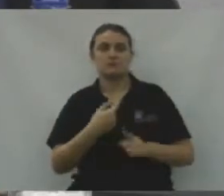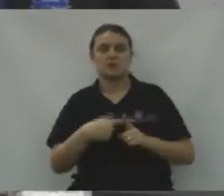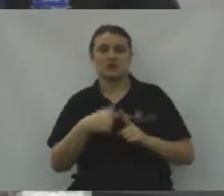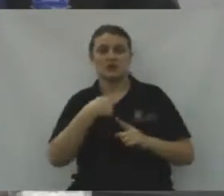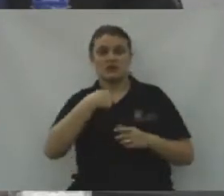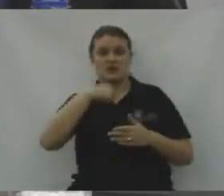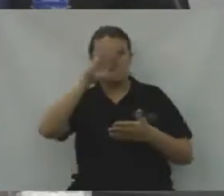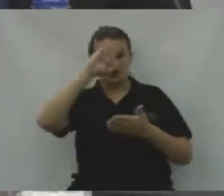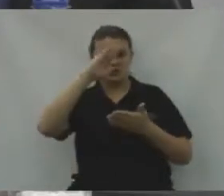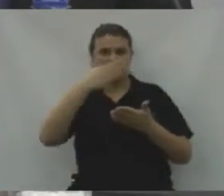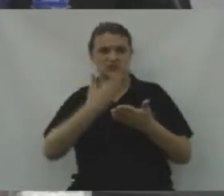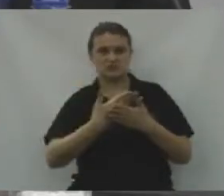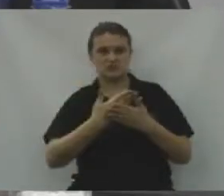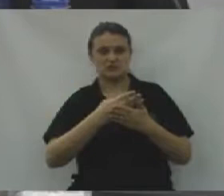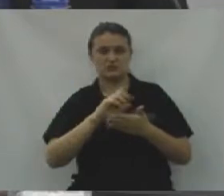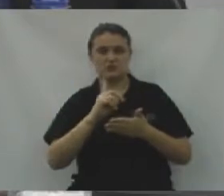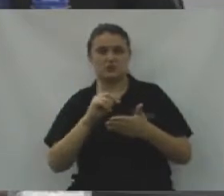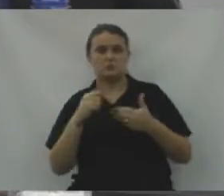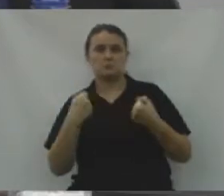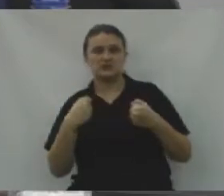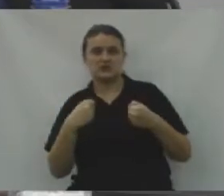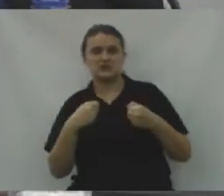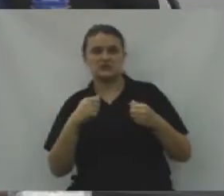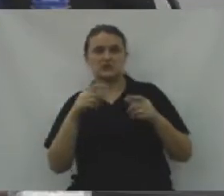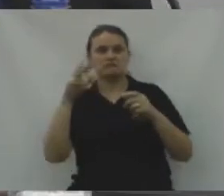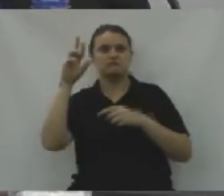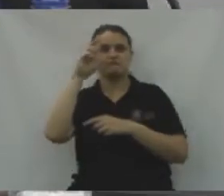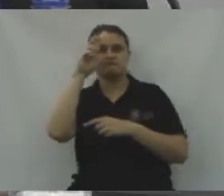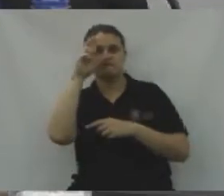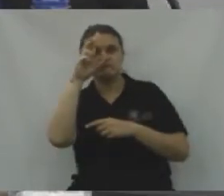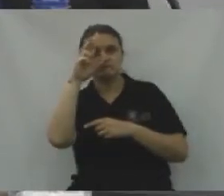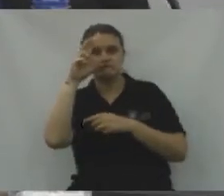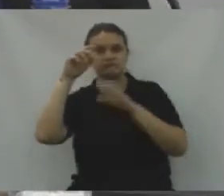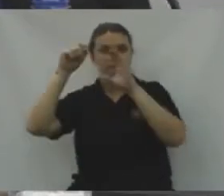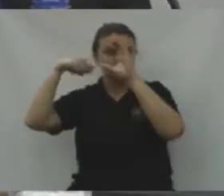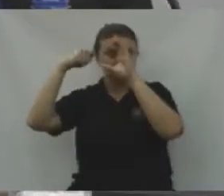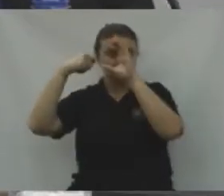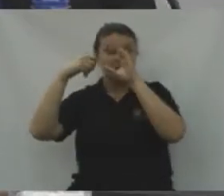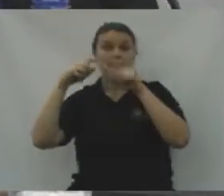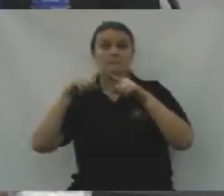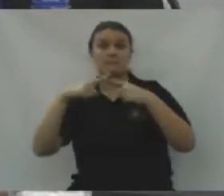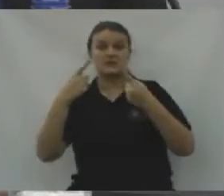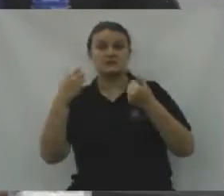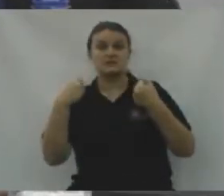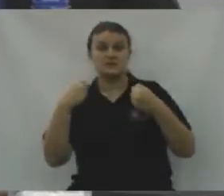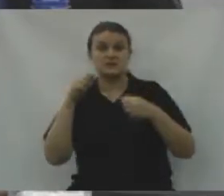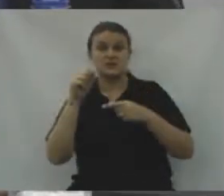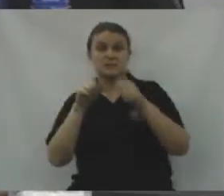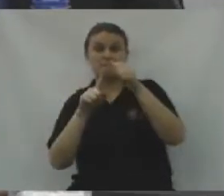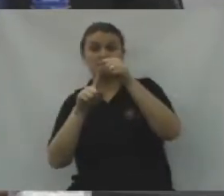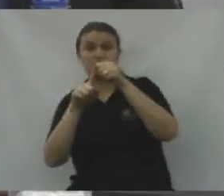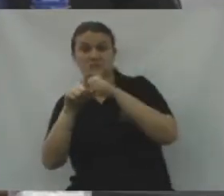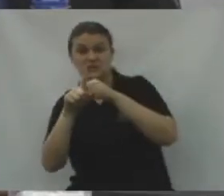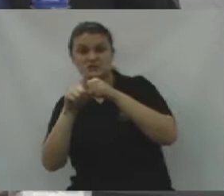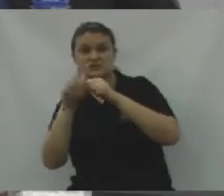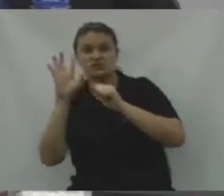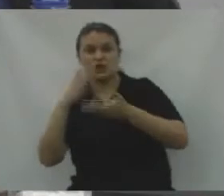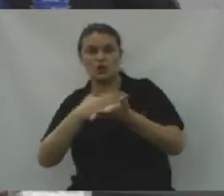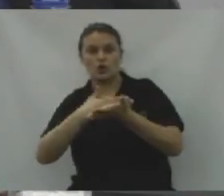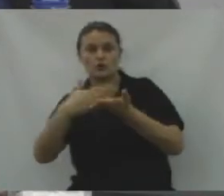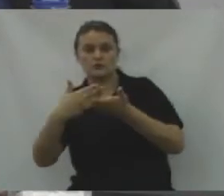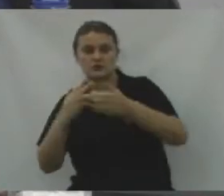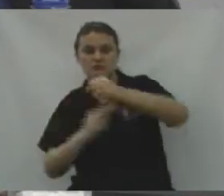Acredito, não que não sejam necessárias câmaras de segurança, mas se é tão necessário para janeiro sair a ponte,